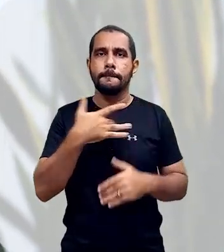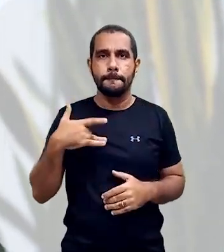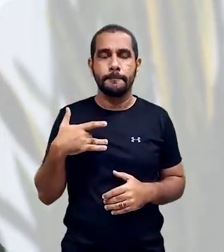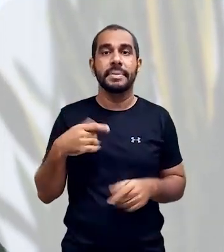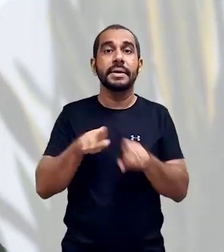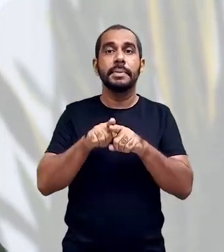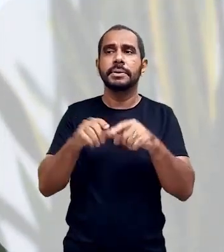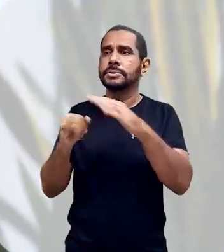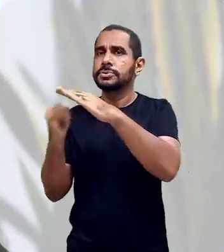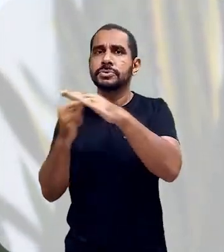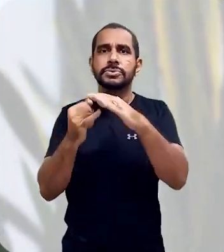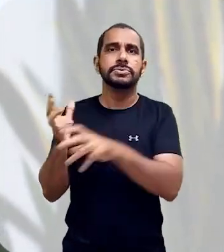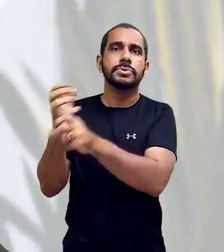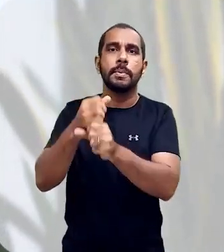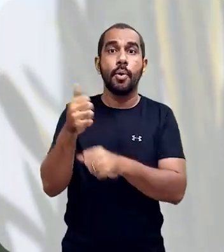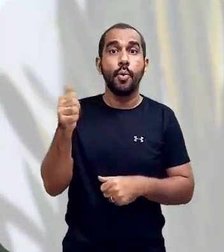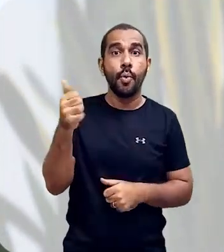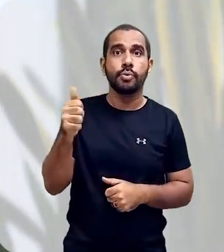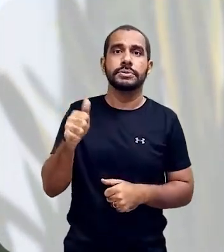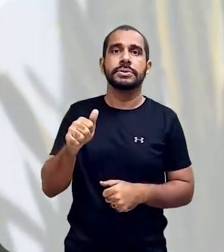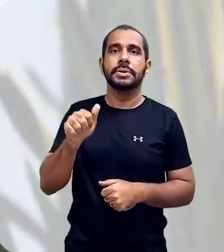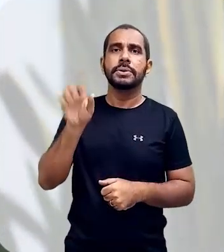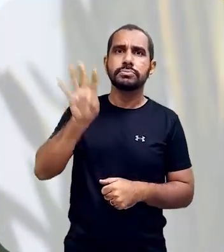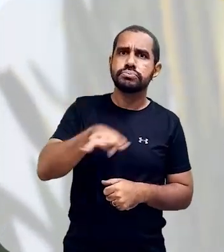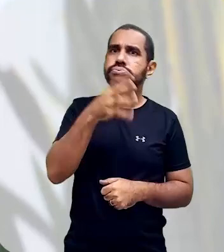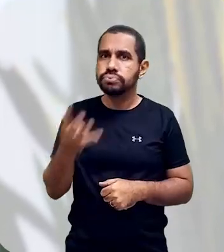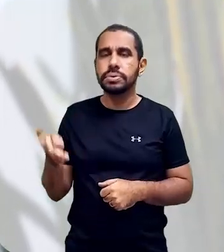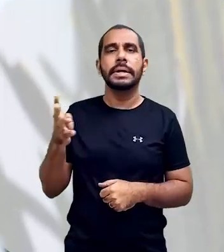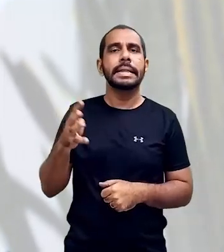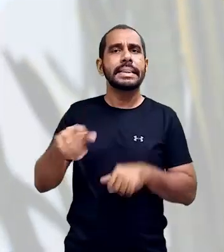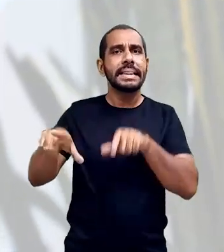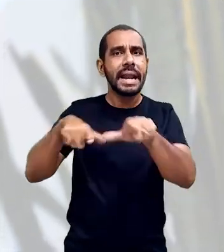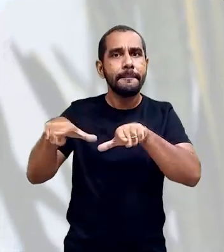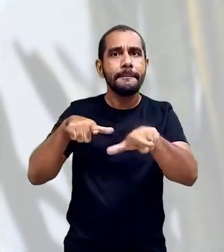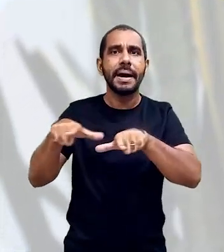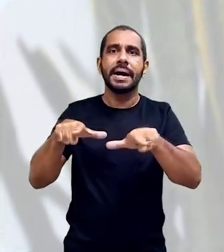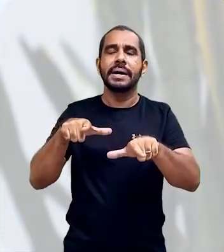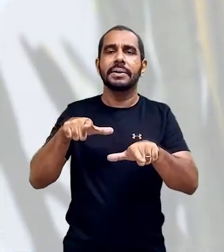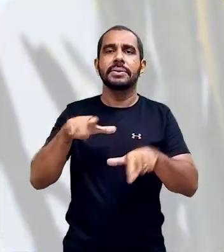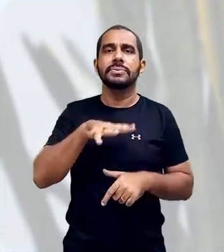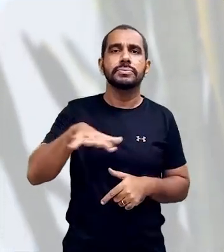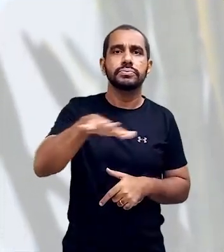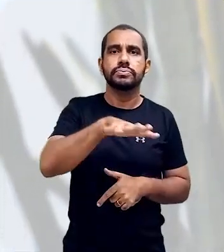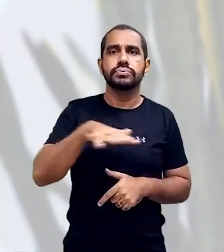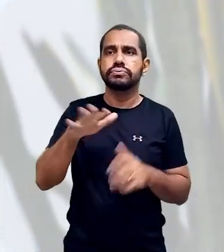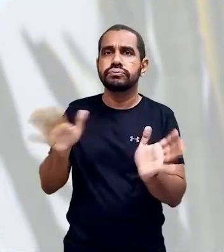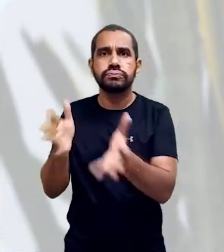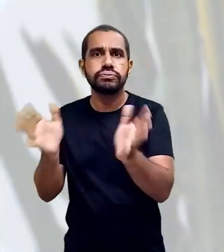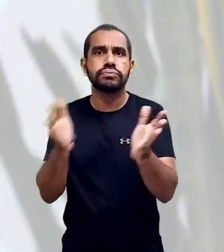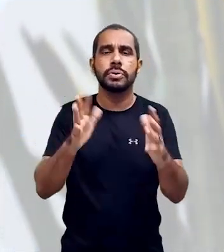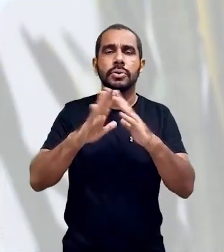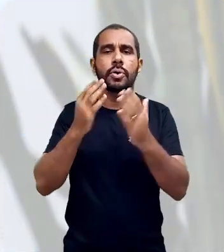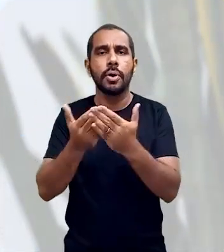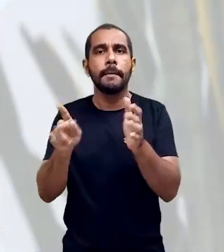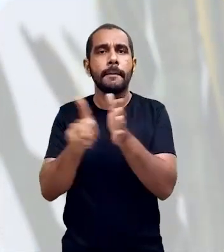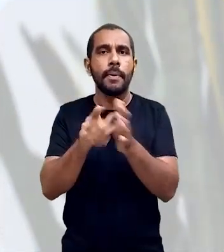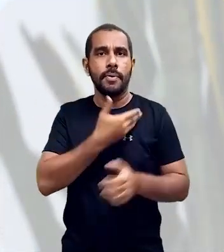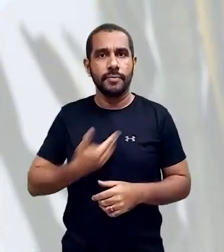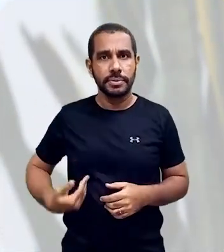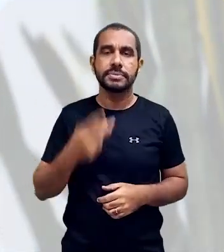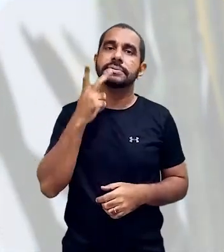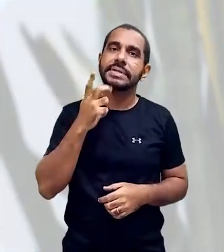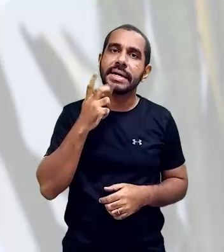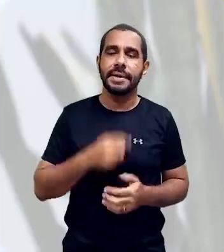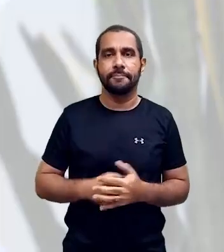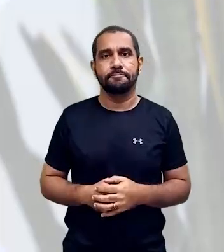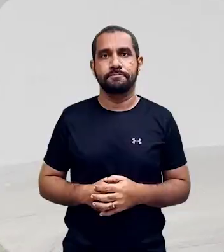Reconhecimento. A ESP e outras 11 instituições foram homenageadas pelo trabalho feito para o desenvolvimento da Rede de Escolas